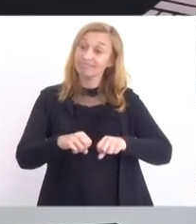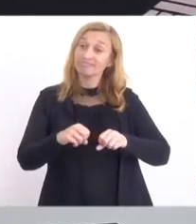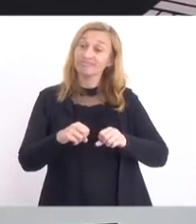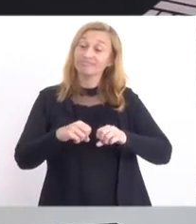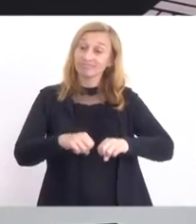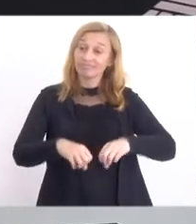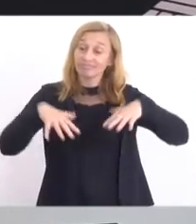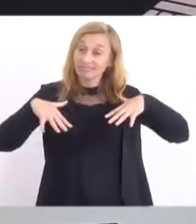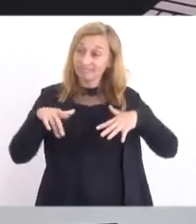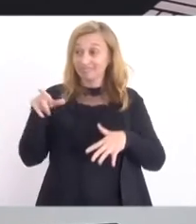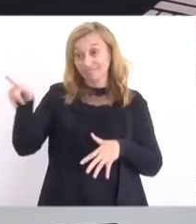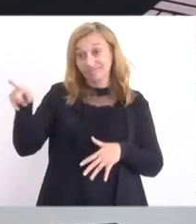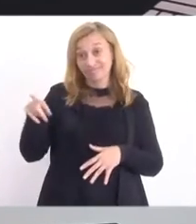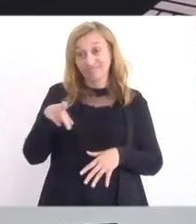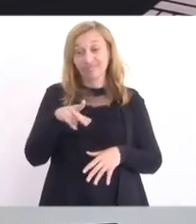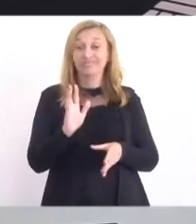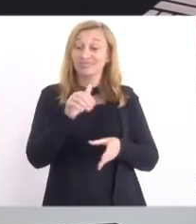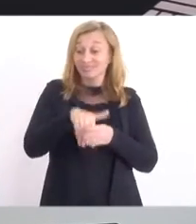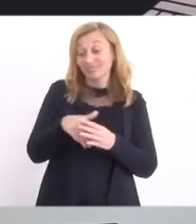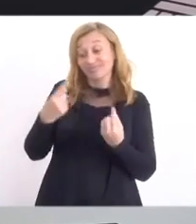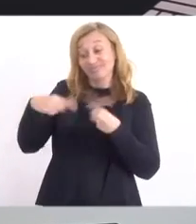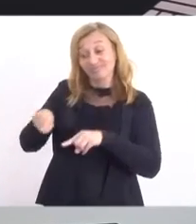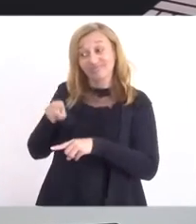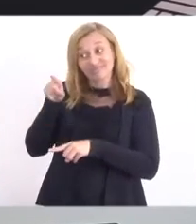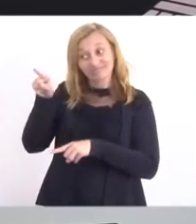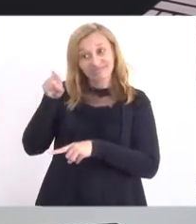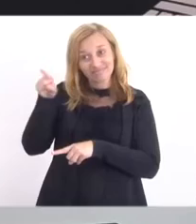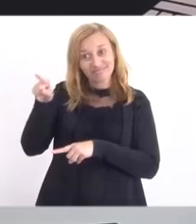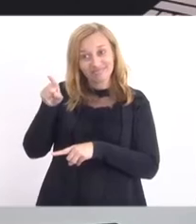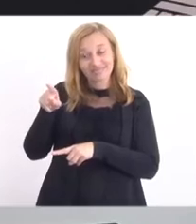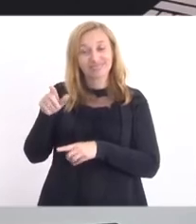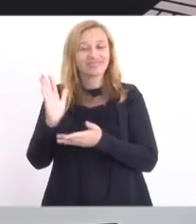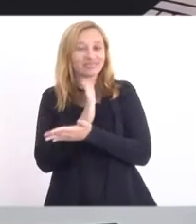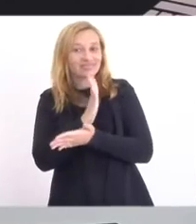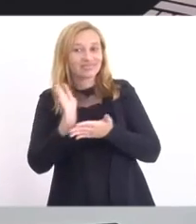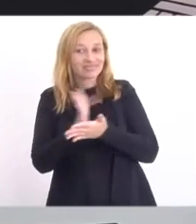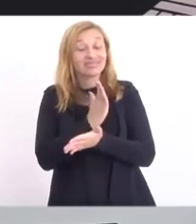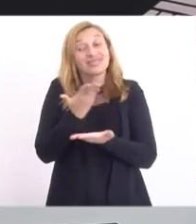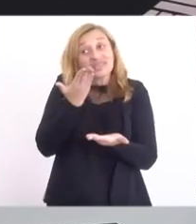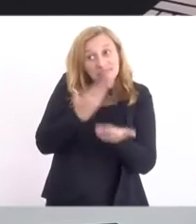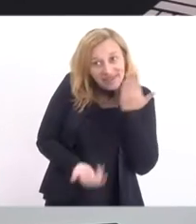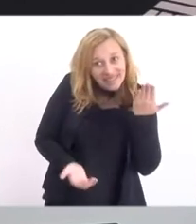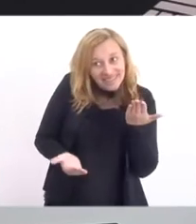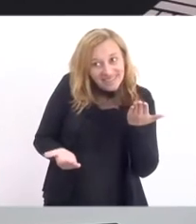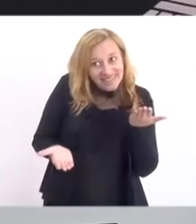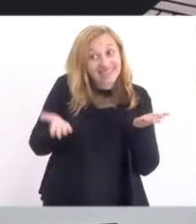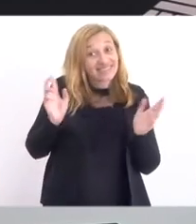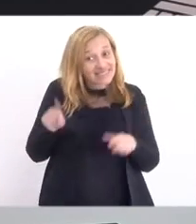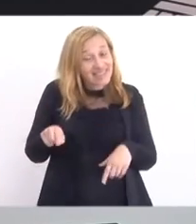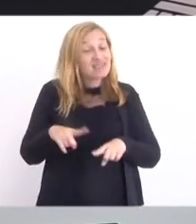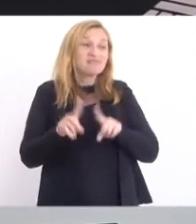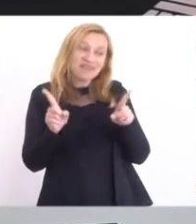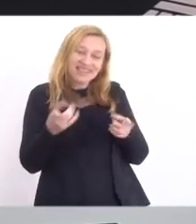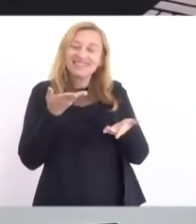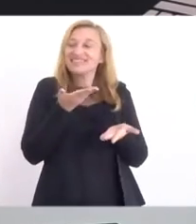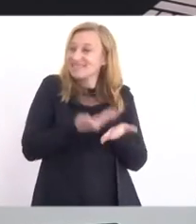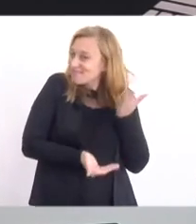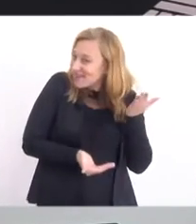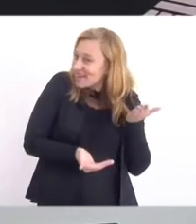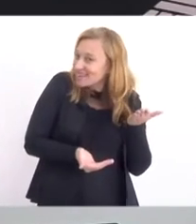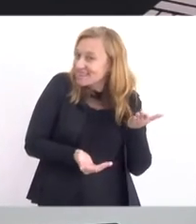a gente faz lá o voto de gergente, para a maioria das vezes até perder, mas a gente perde